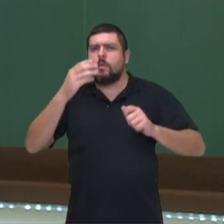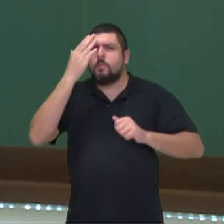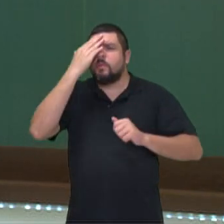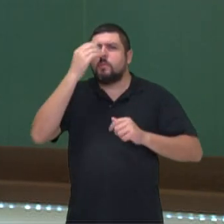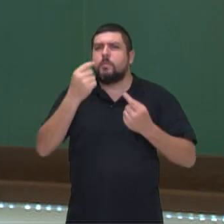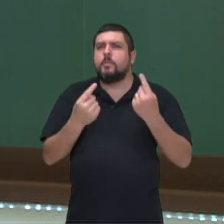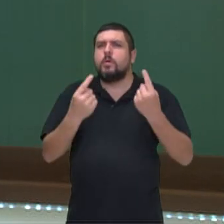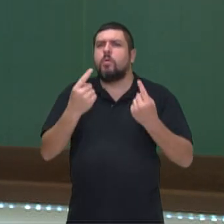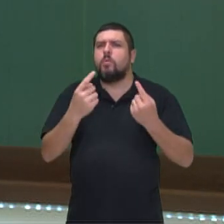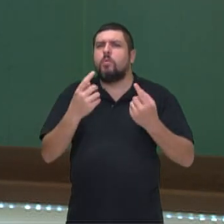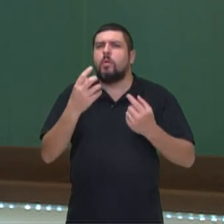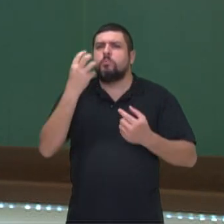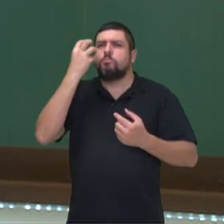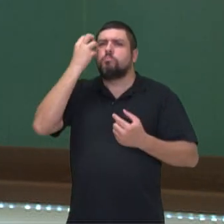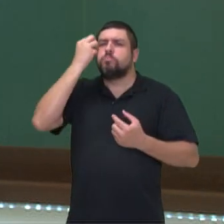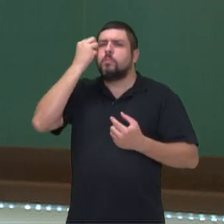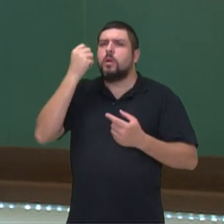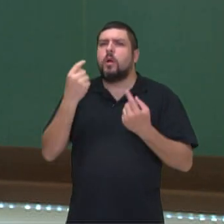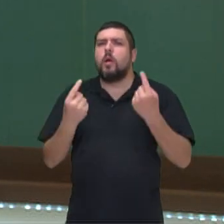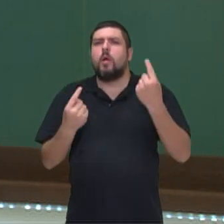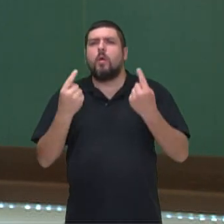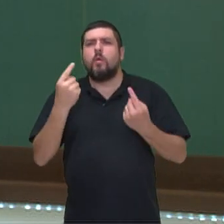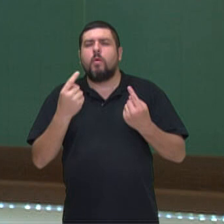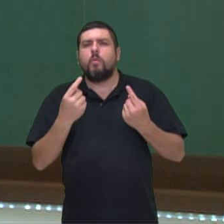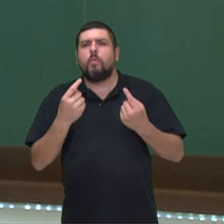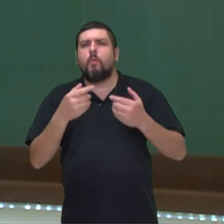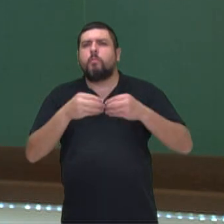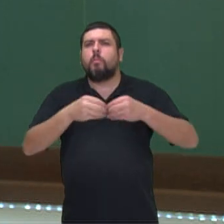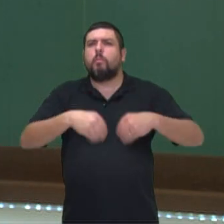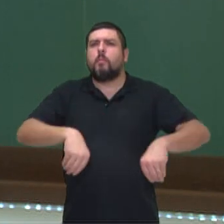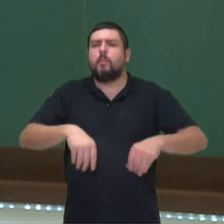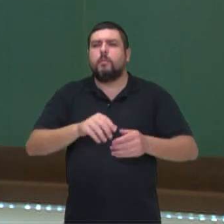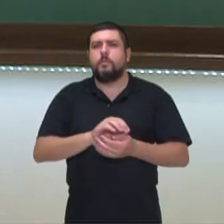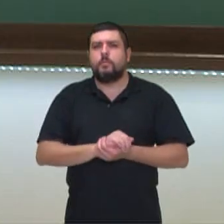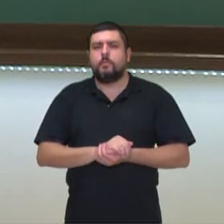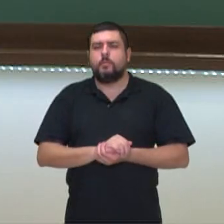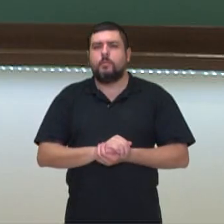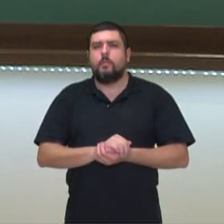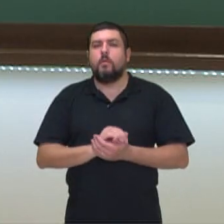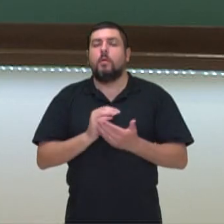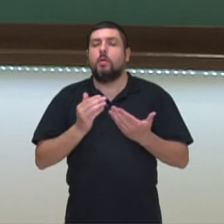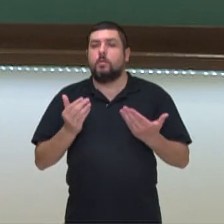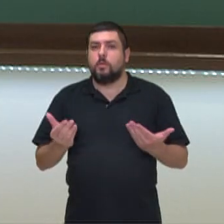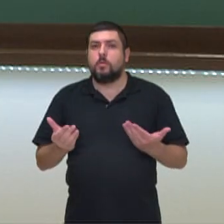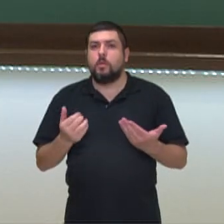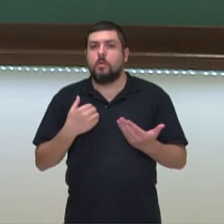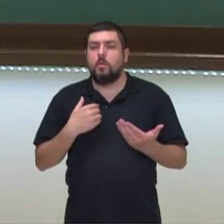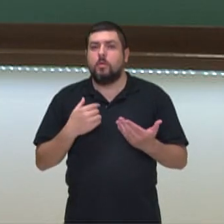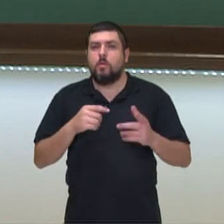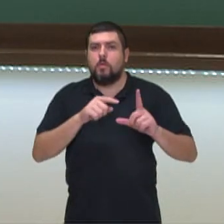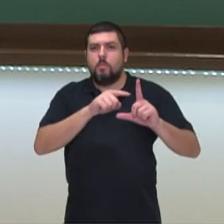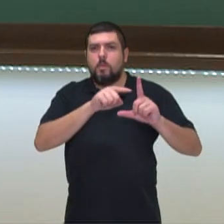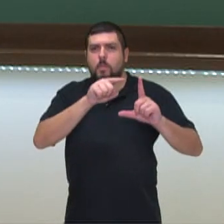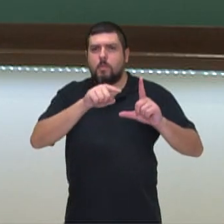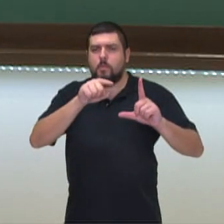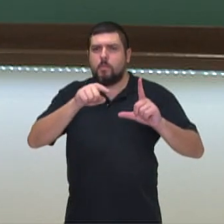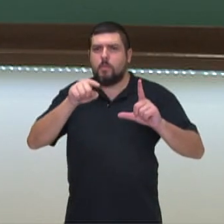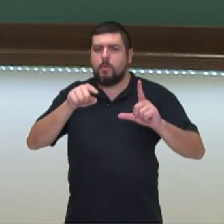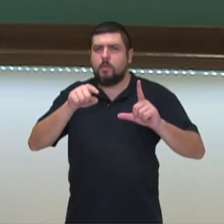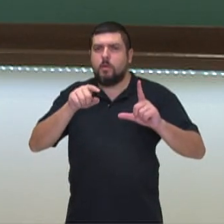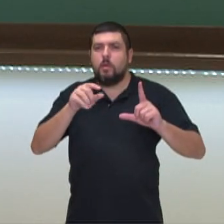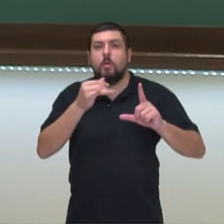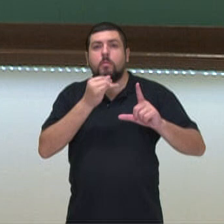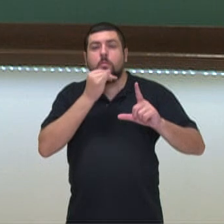é o comportamento? Sim, nos gráficos são feitos exatamente para isso. Para quando, né? O gestor, para quando alguém está lá numa